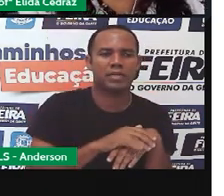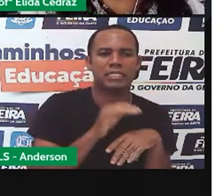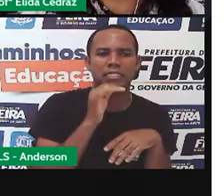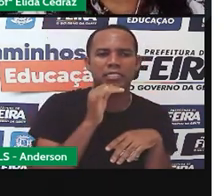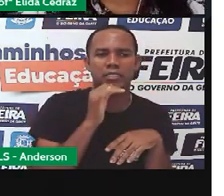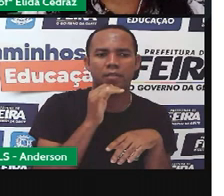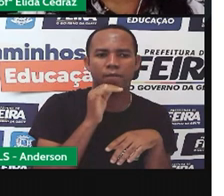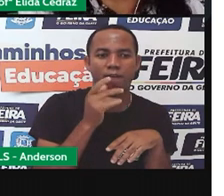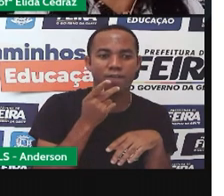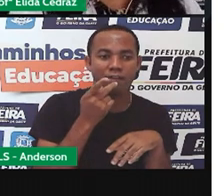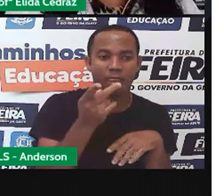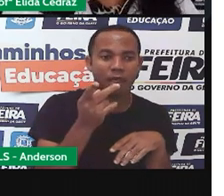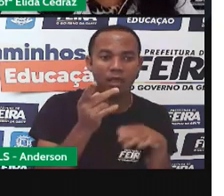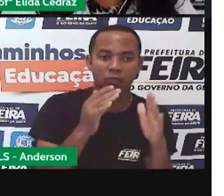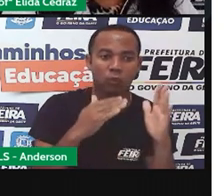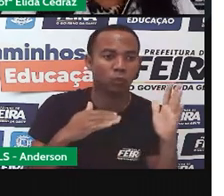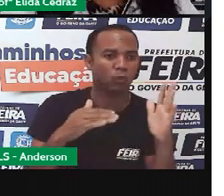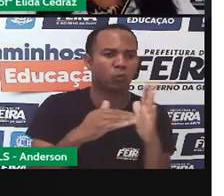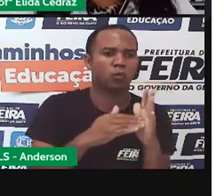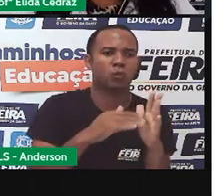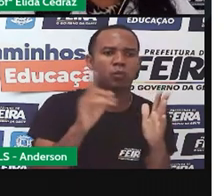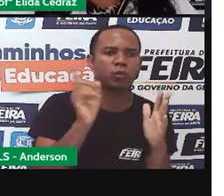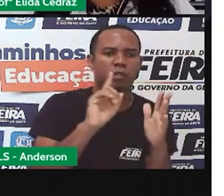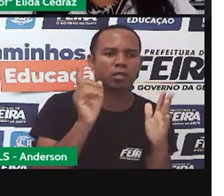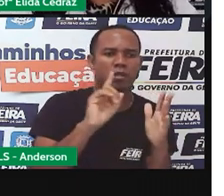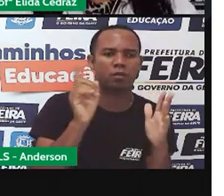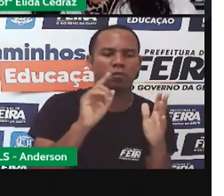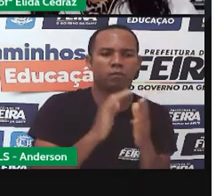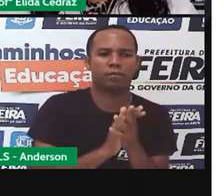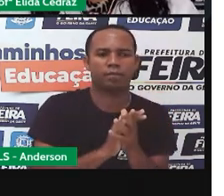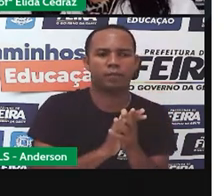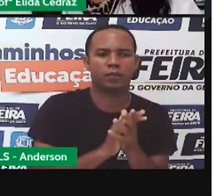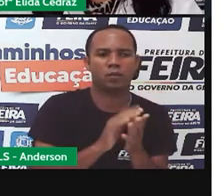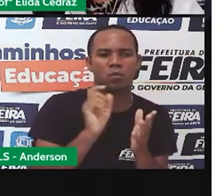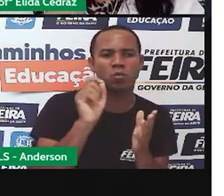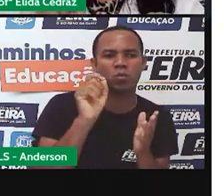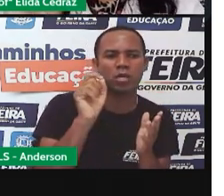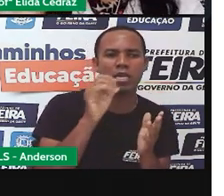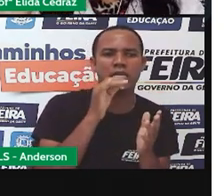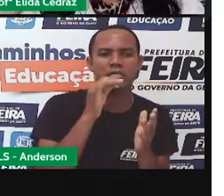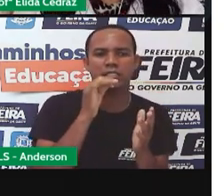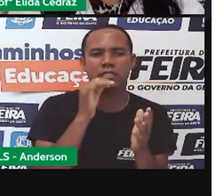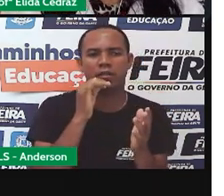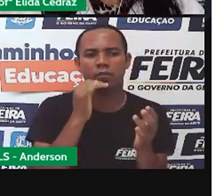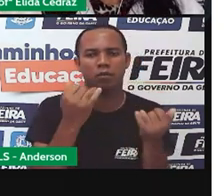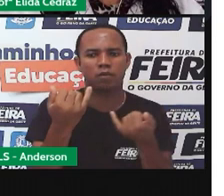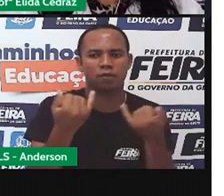falar tudo sobre a manchete. Vai falar de forma breve